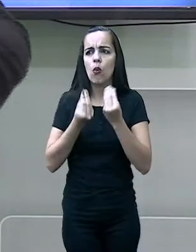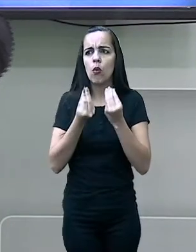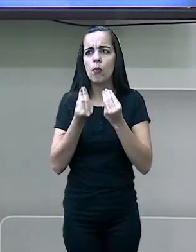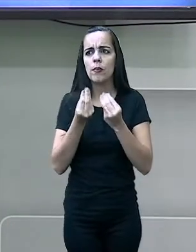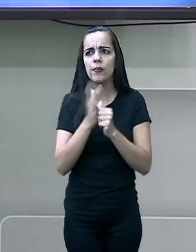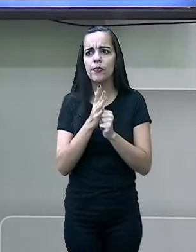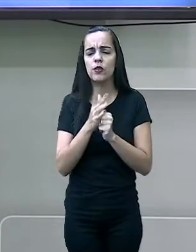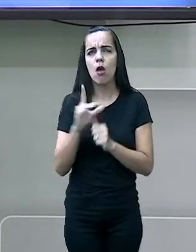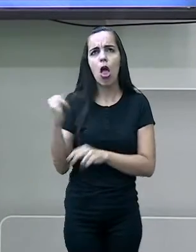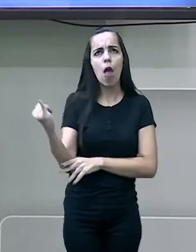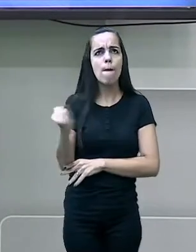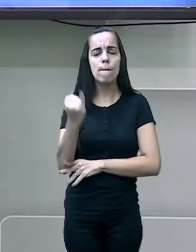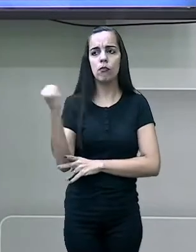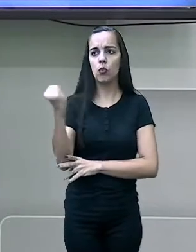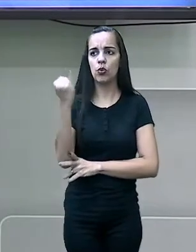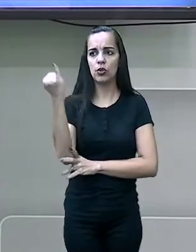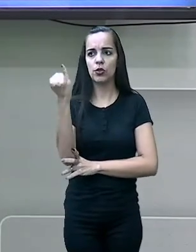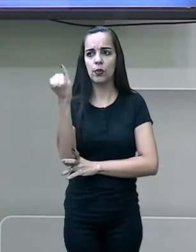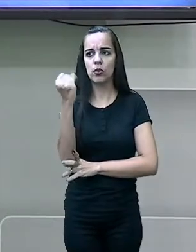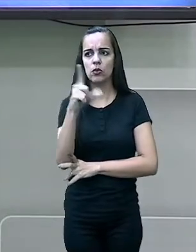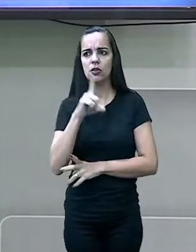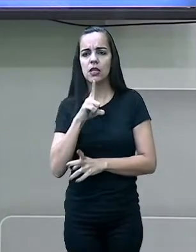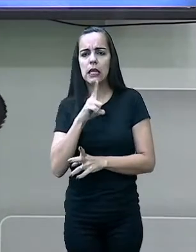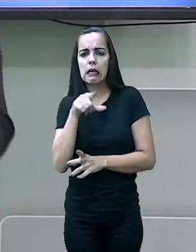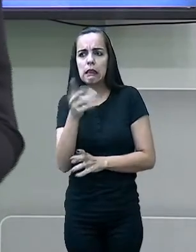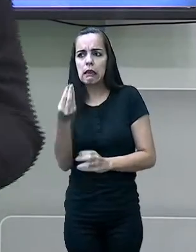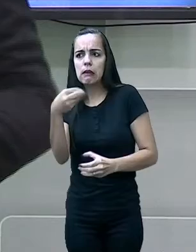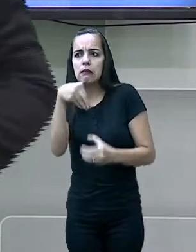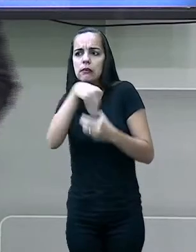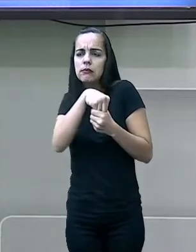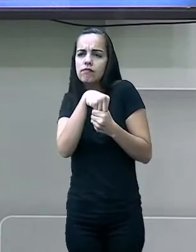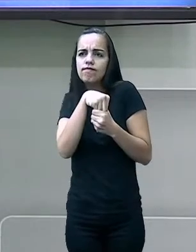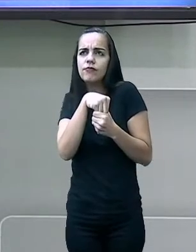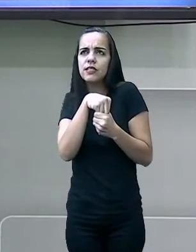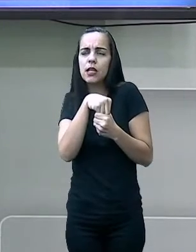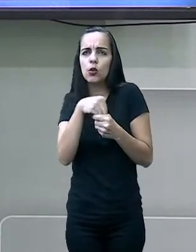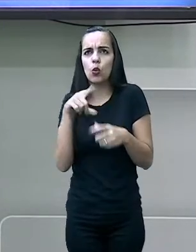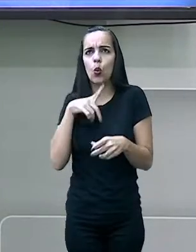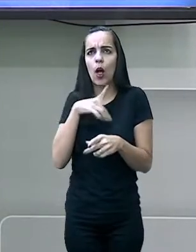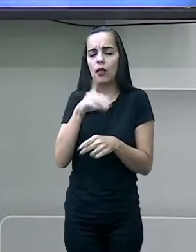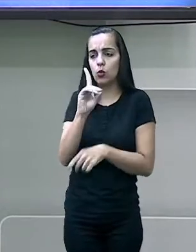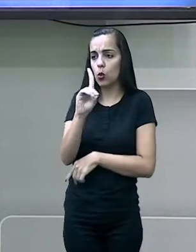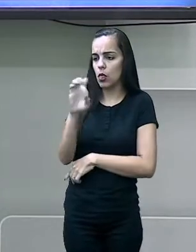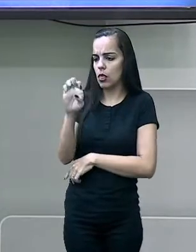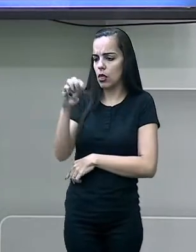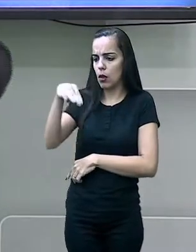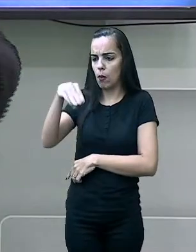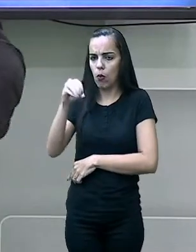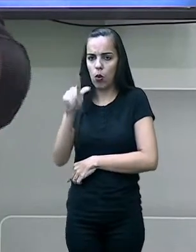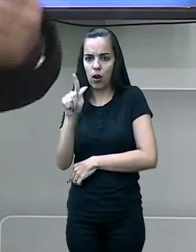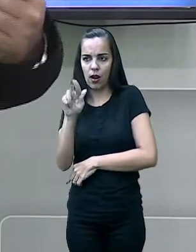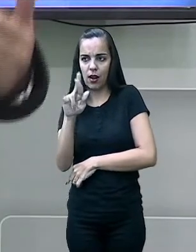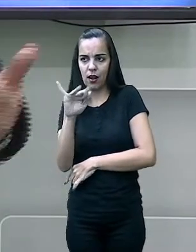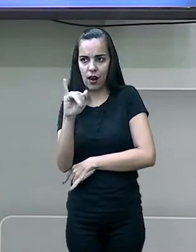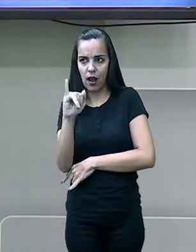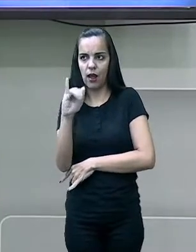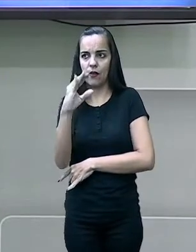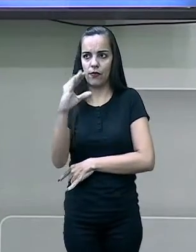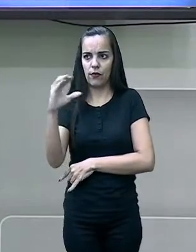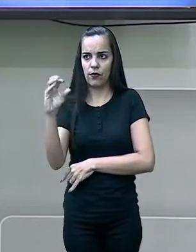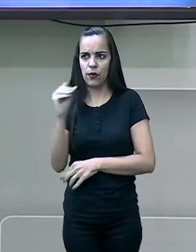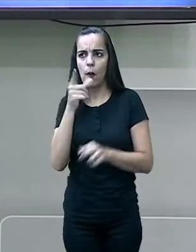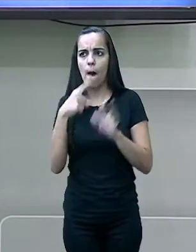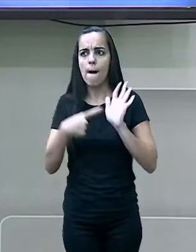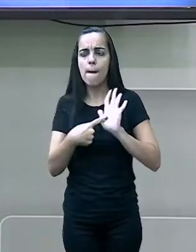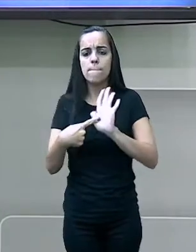importante, que era destinada ao censo demográfico, que é uma pesquisa feita